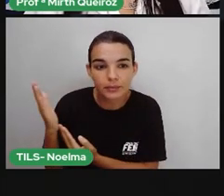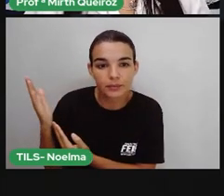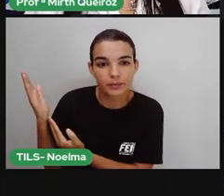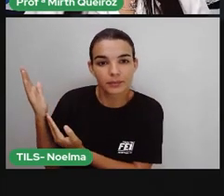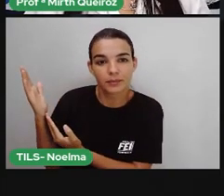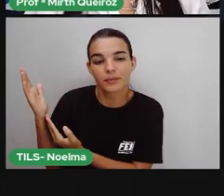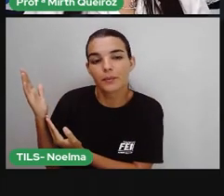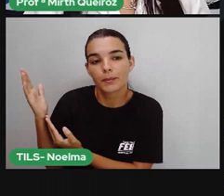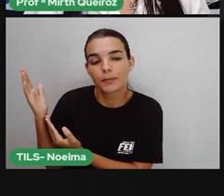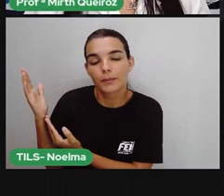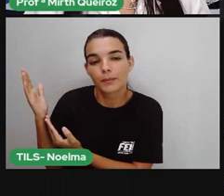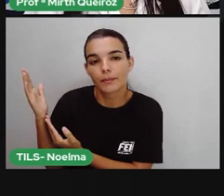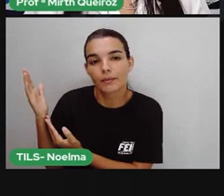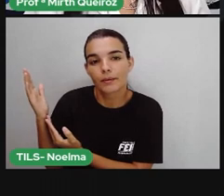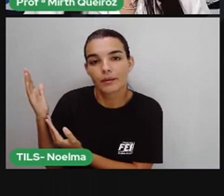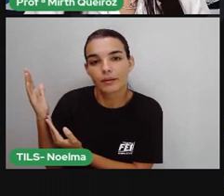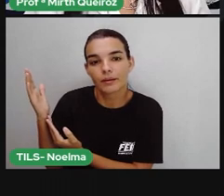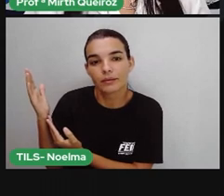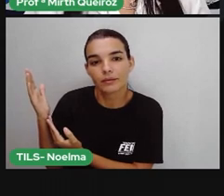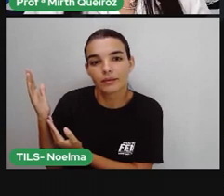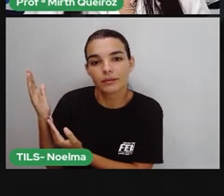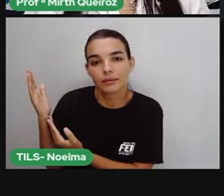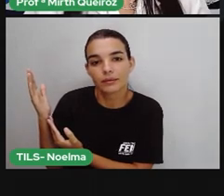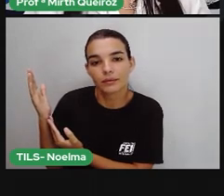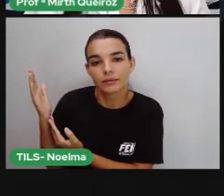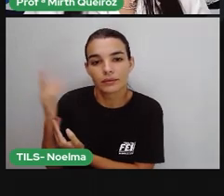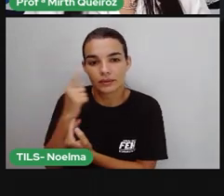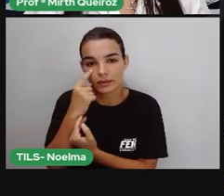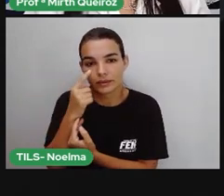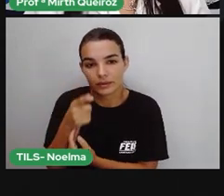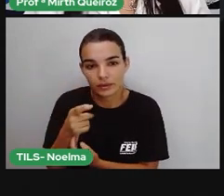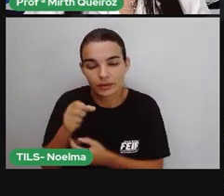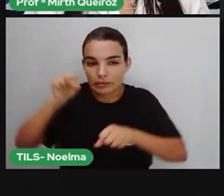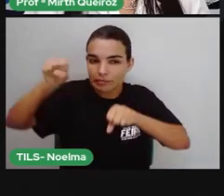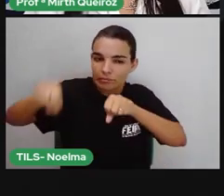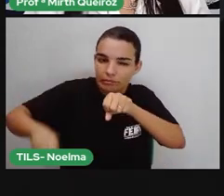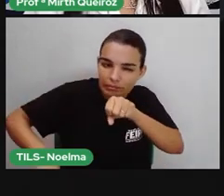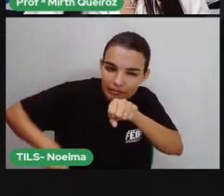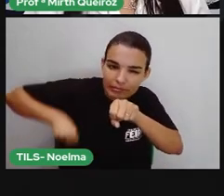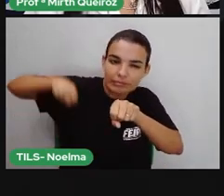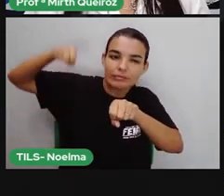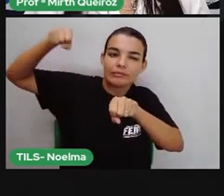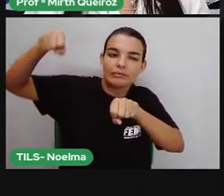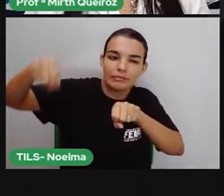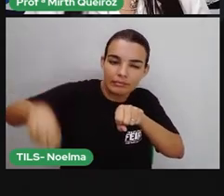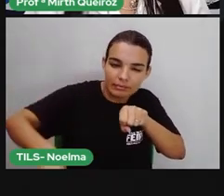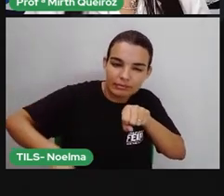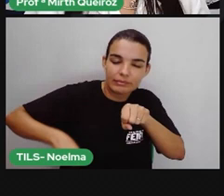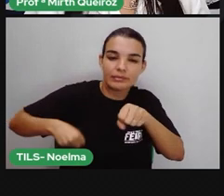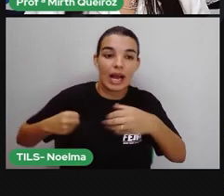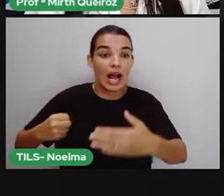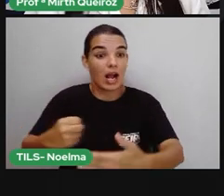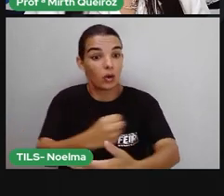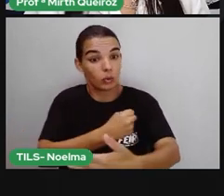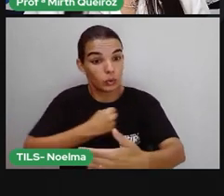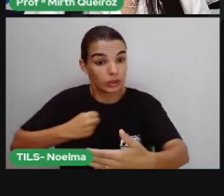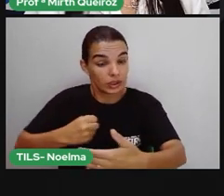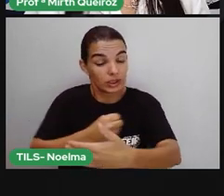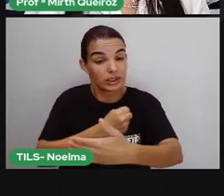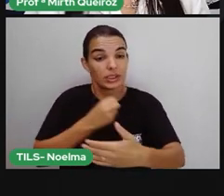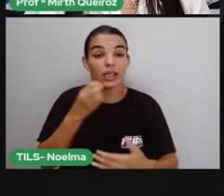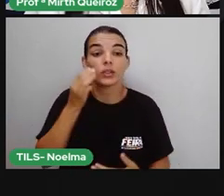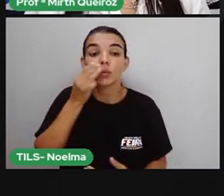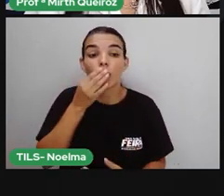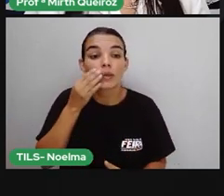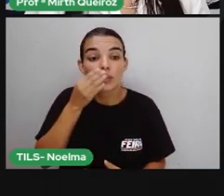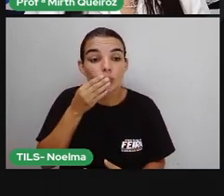a capela. Aí aqui nós tínhamos o engenho que tinha a moenda, né? A cozinha do açúcar, né? E